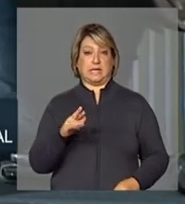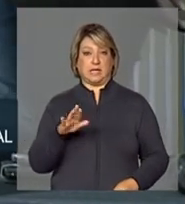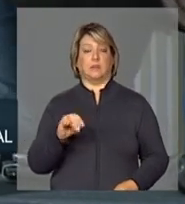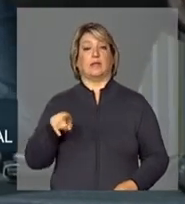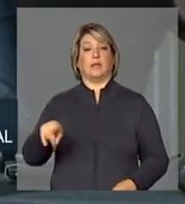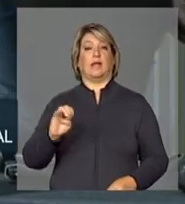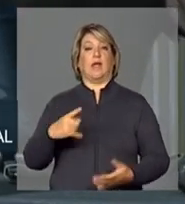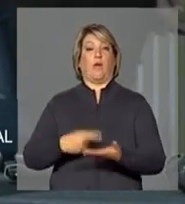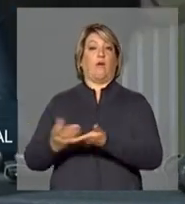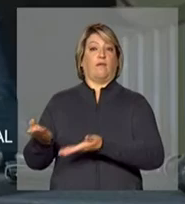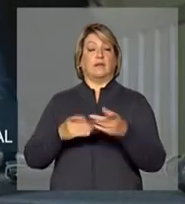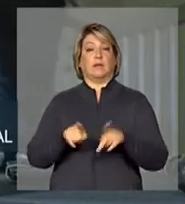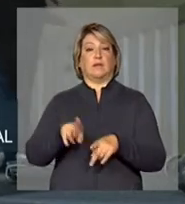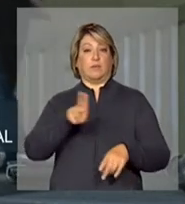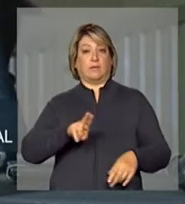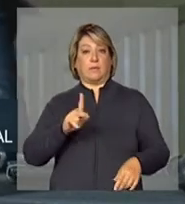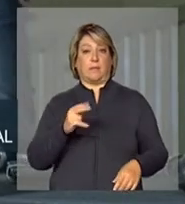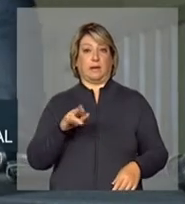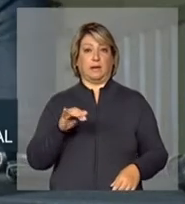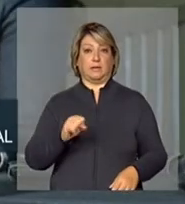Universidade de Paris I.